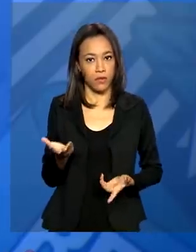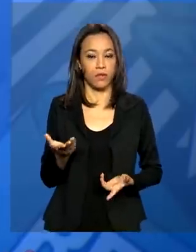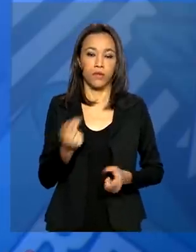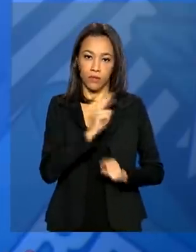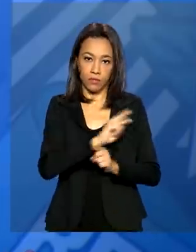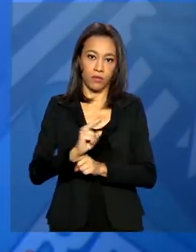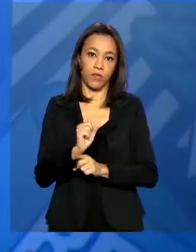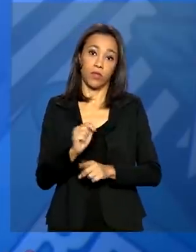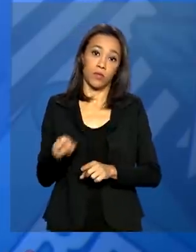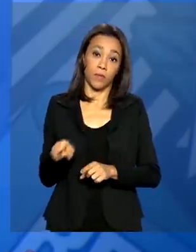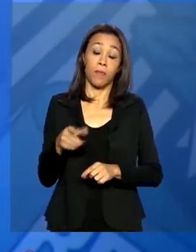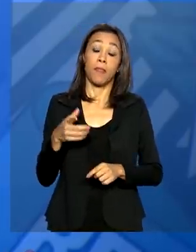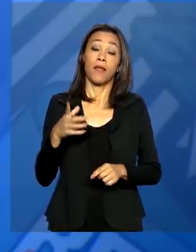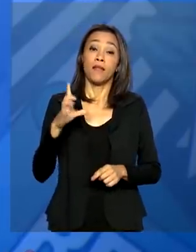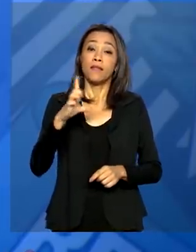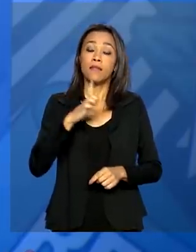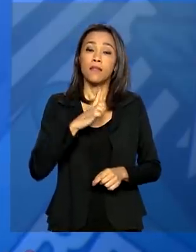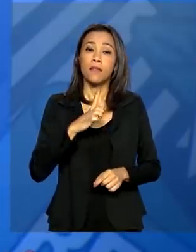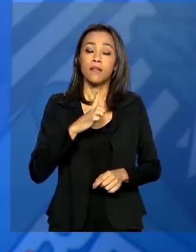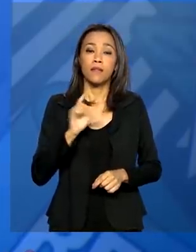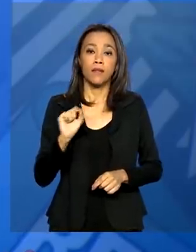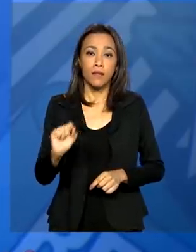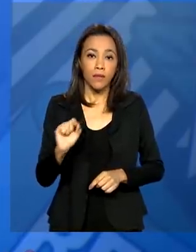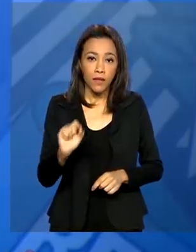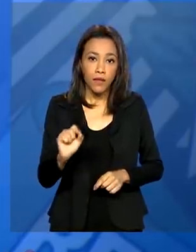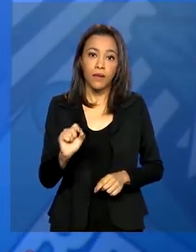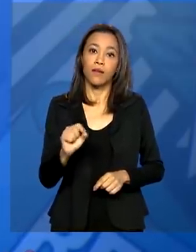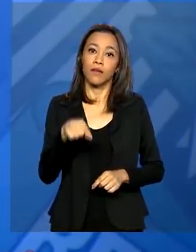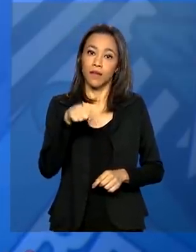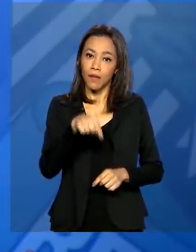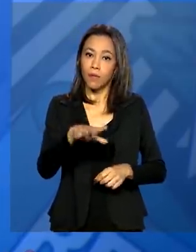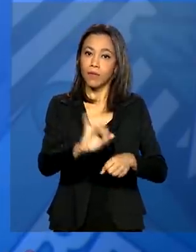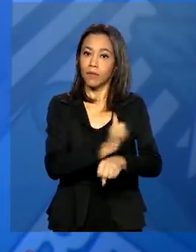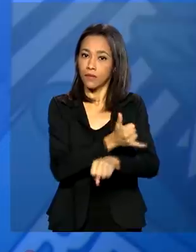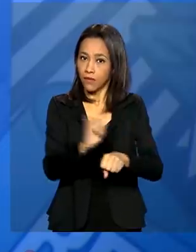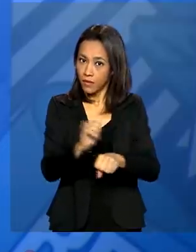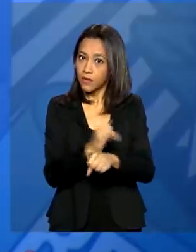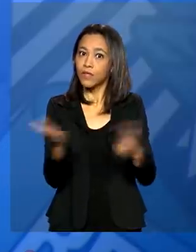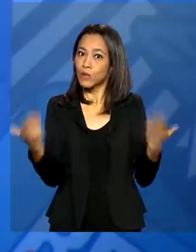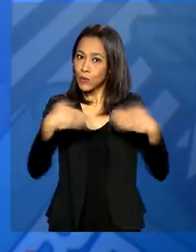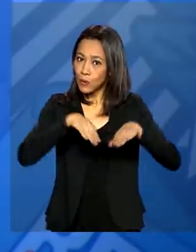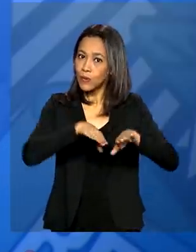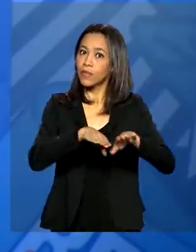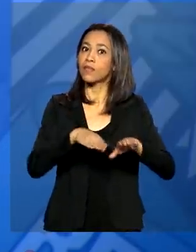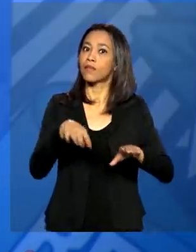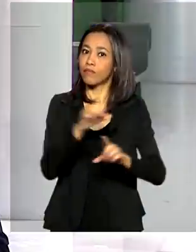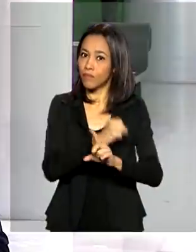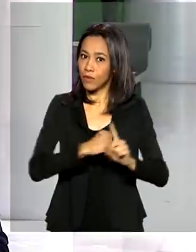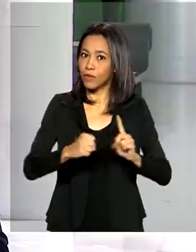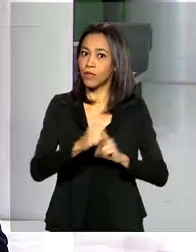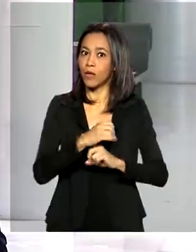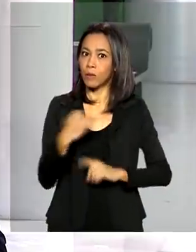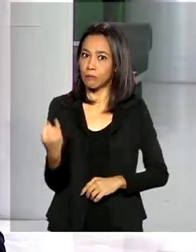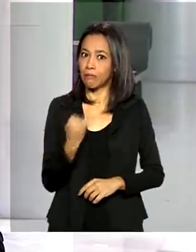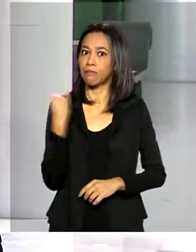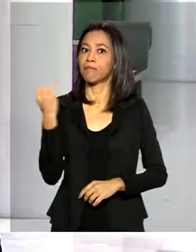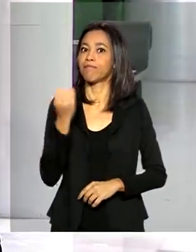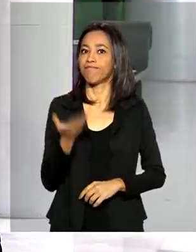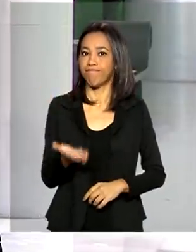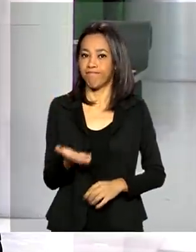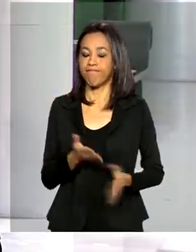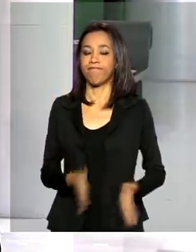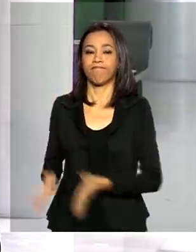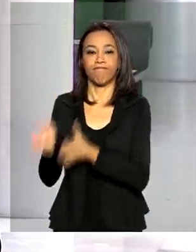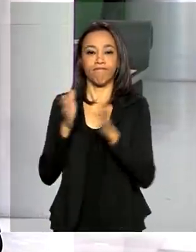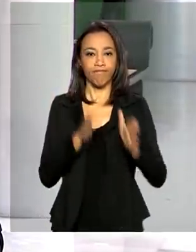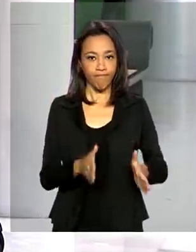Então, existe um componente de inclusão social muito relevante. Olha,